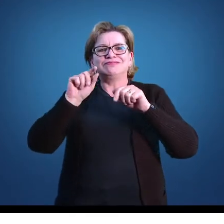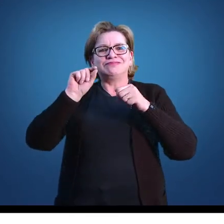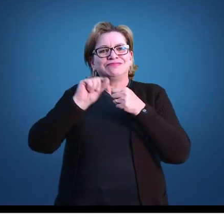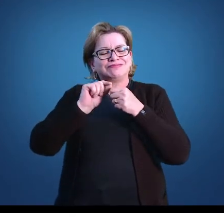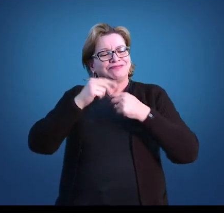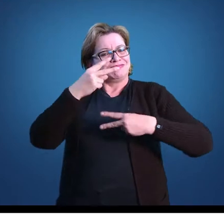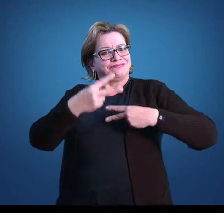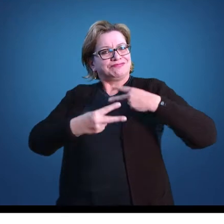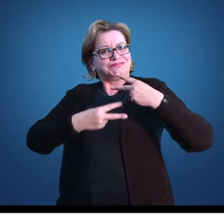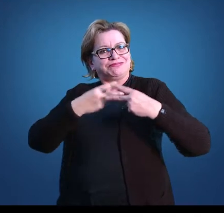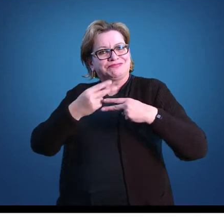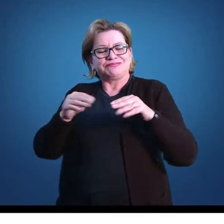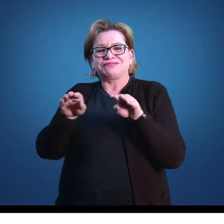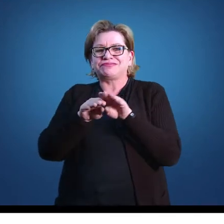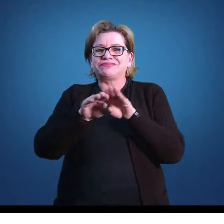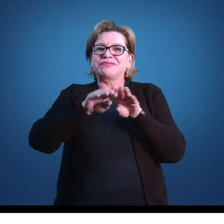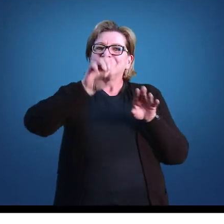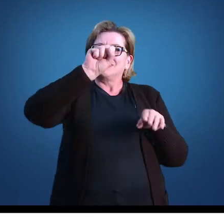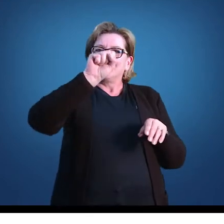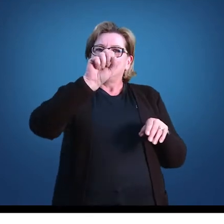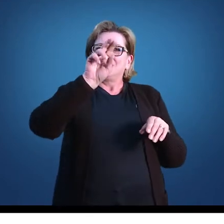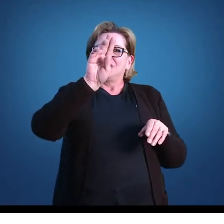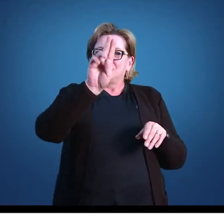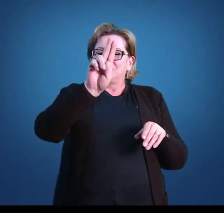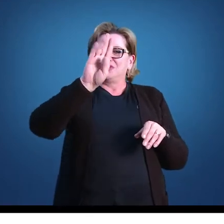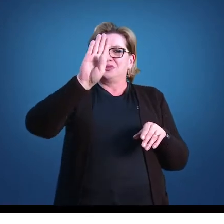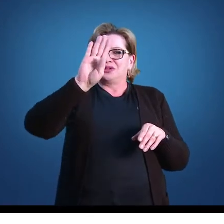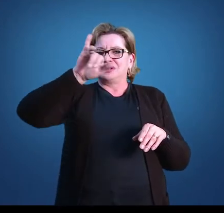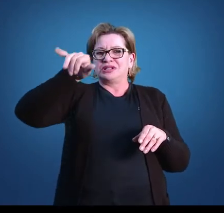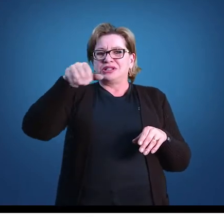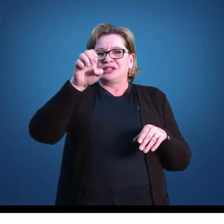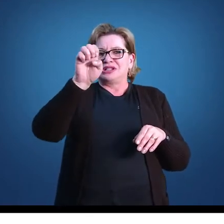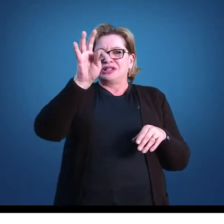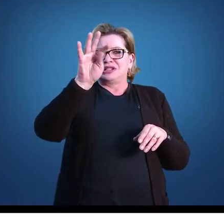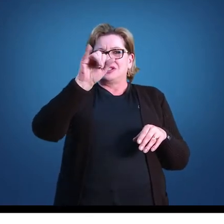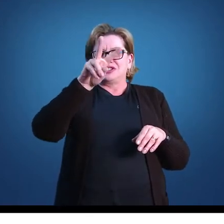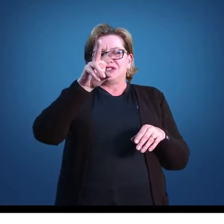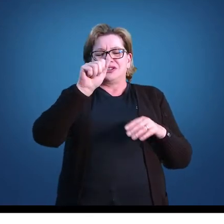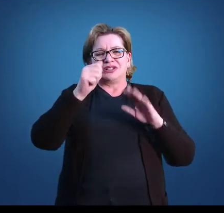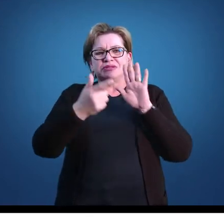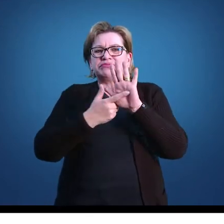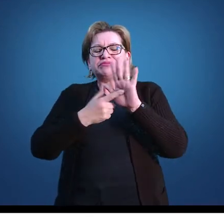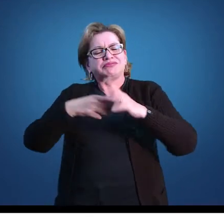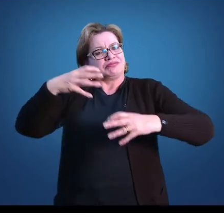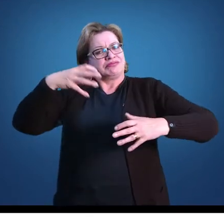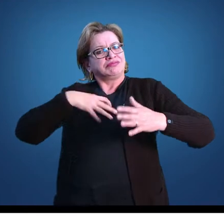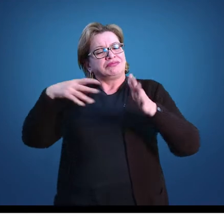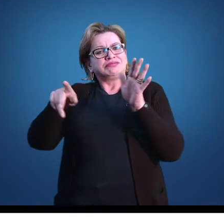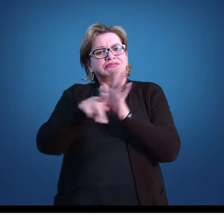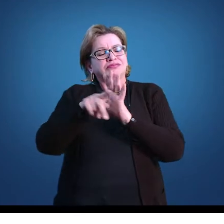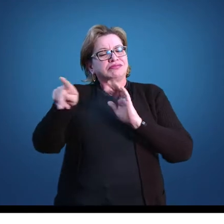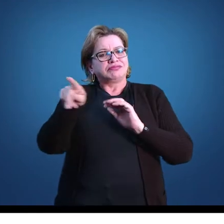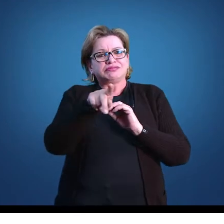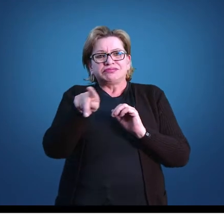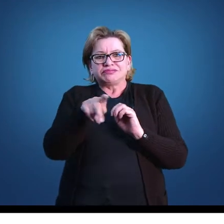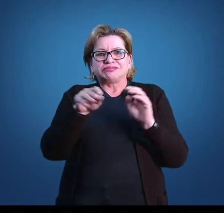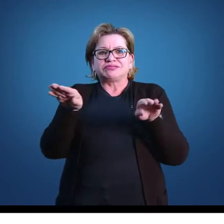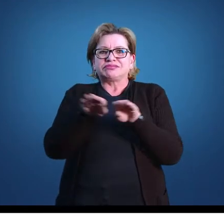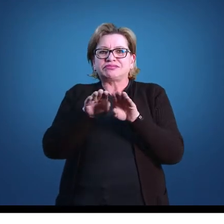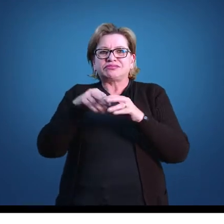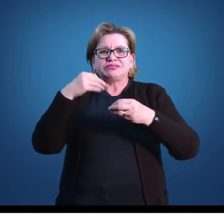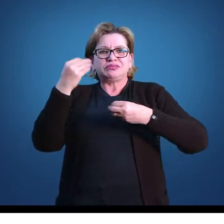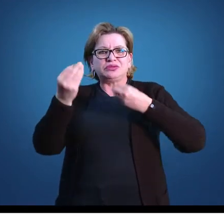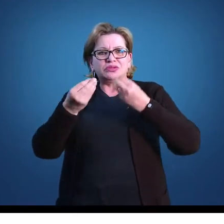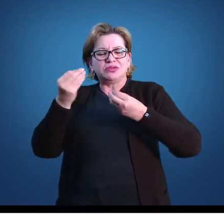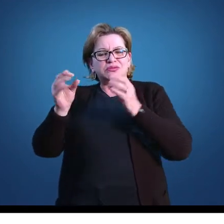está relacionada, mas à característica própria da professora e o seu modo de organizar as suas aulas. E como a professora